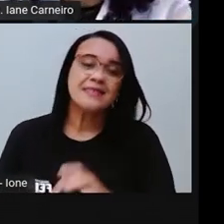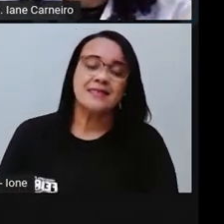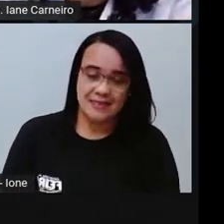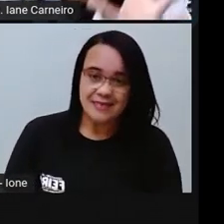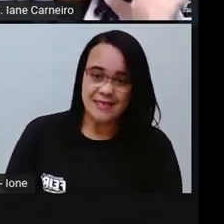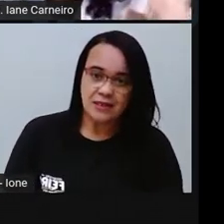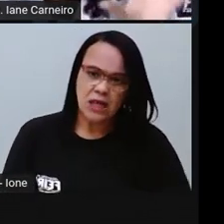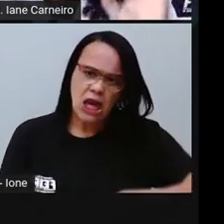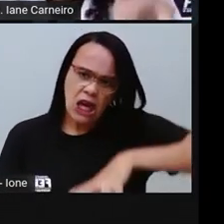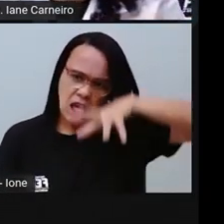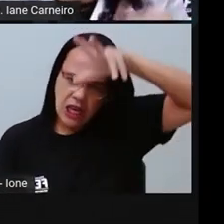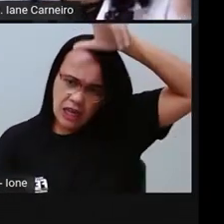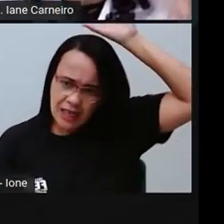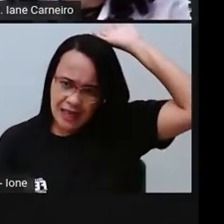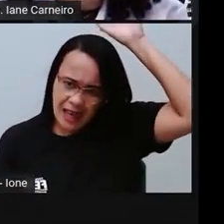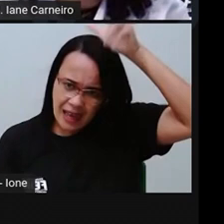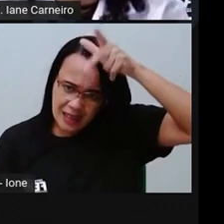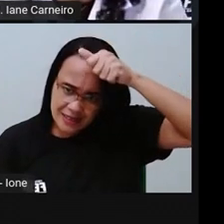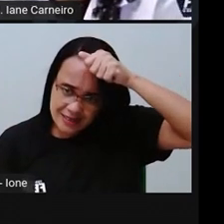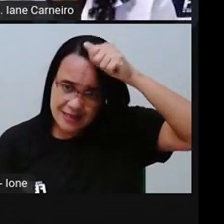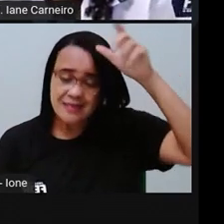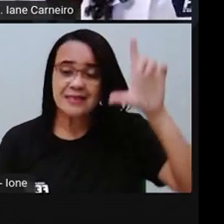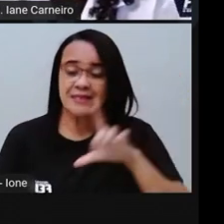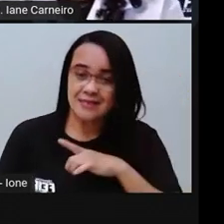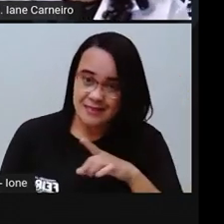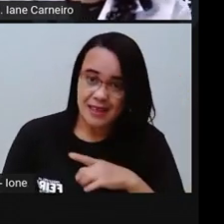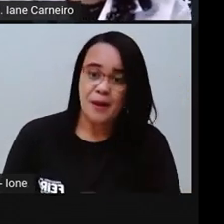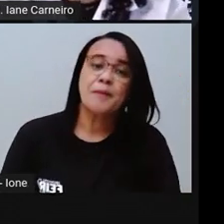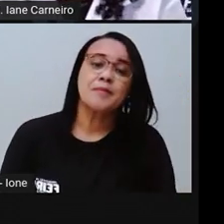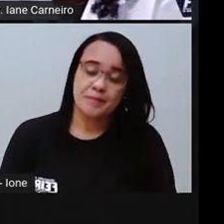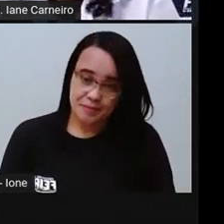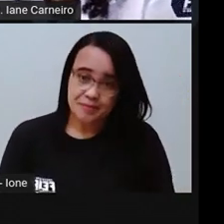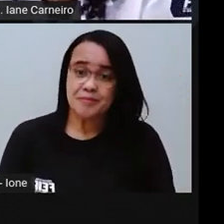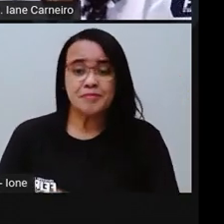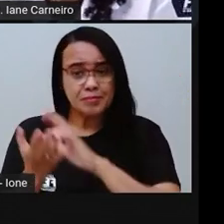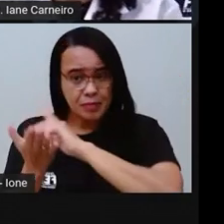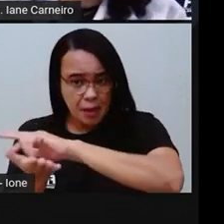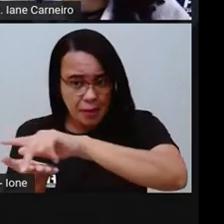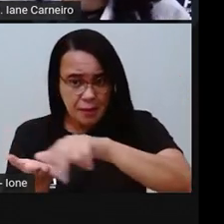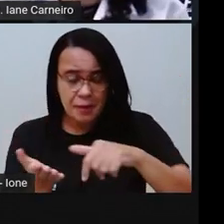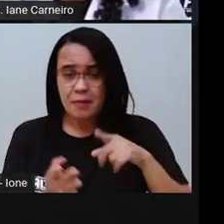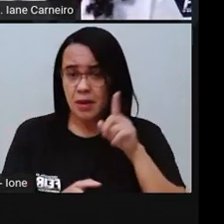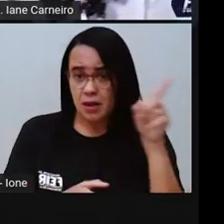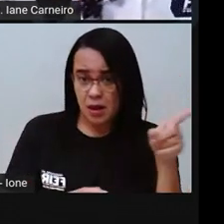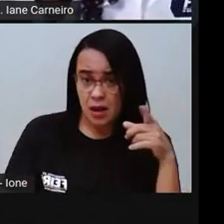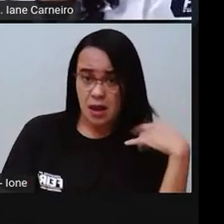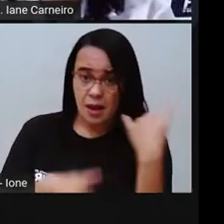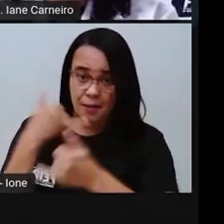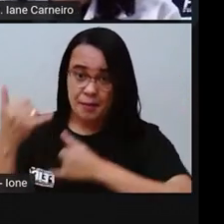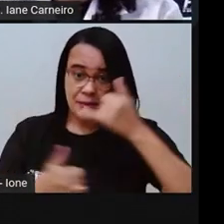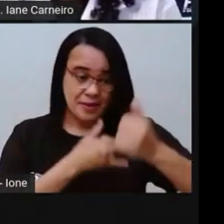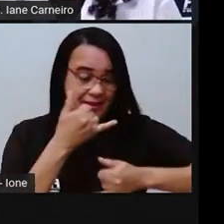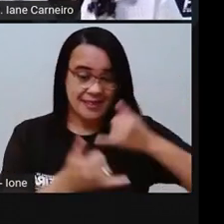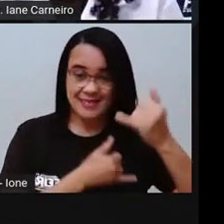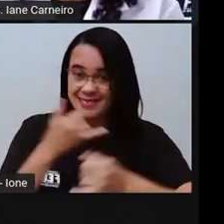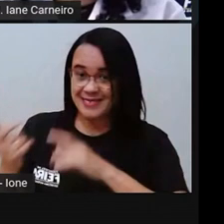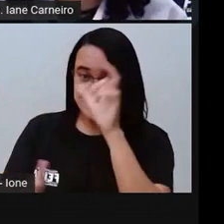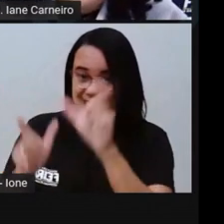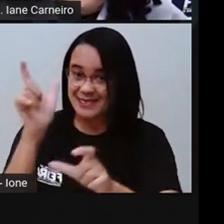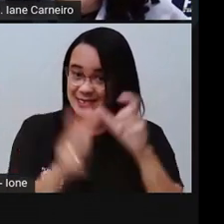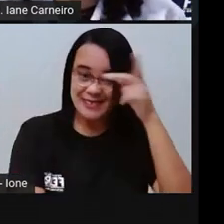galinha, tinha lá os animazinhos lá. Tinha coelho, que eu me lembro. Então, lá as pessoas brincam, conversam,